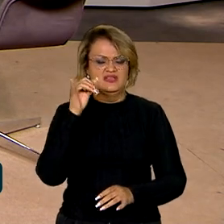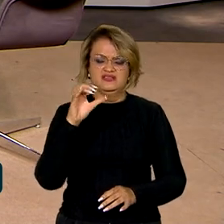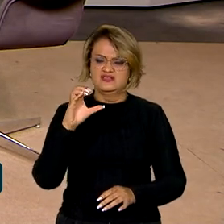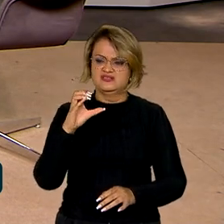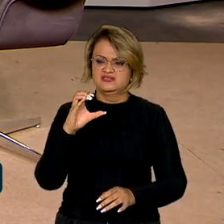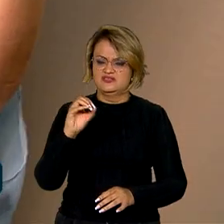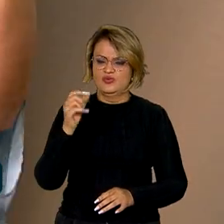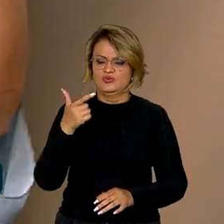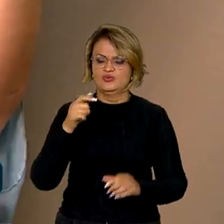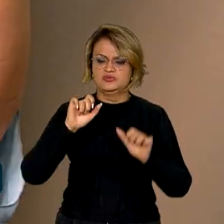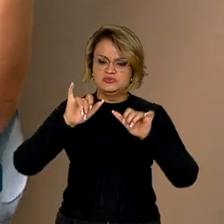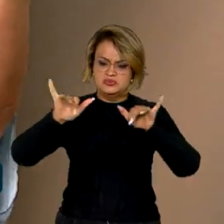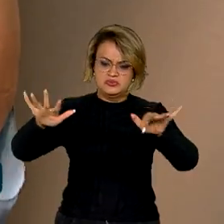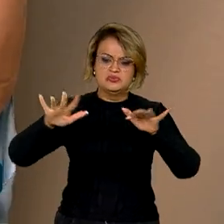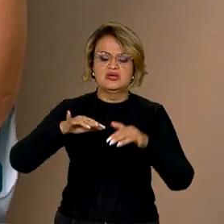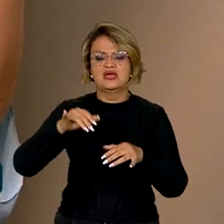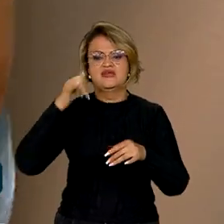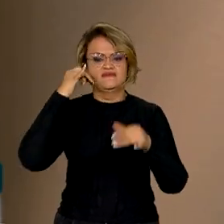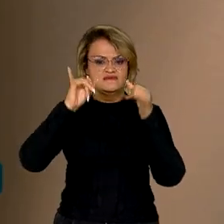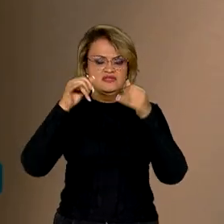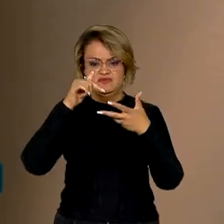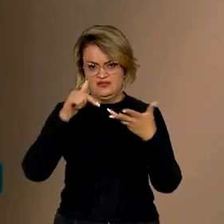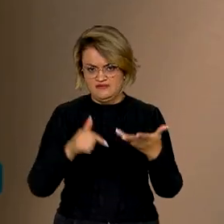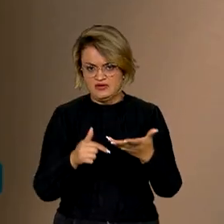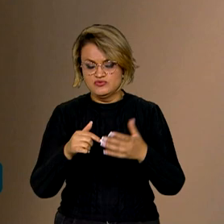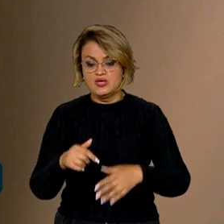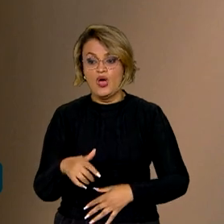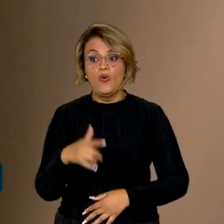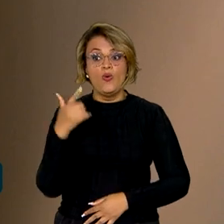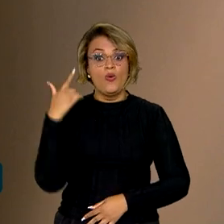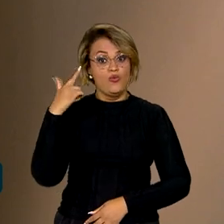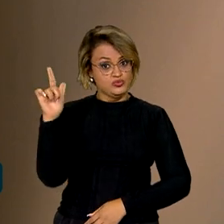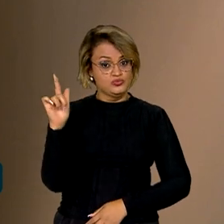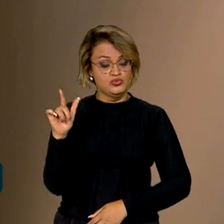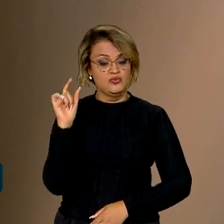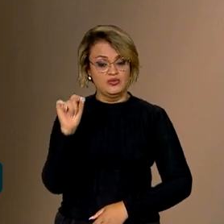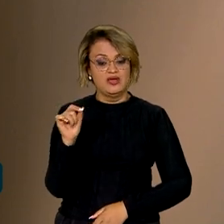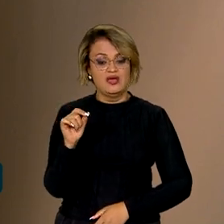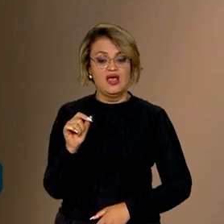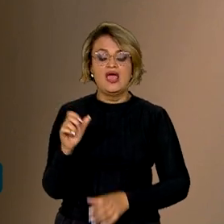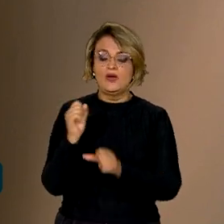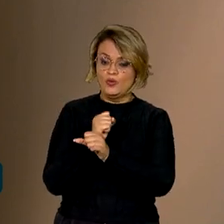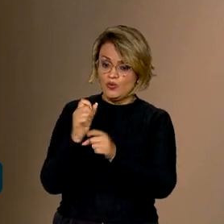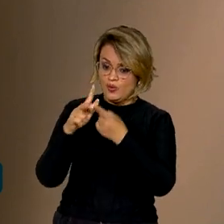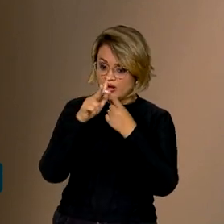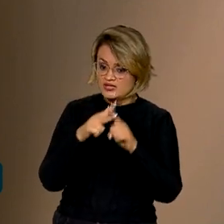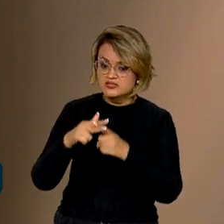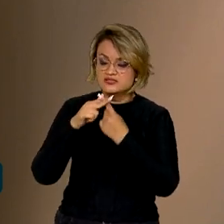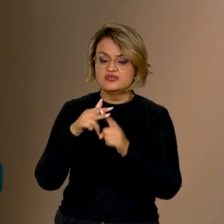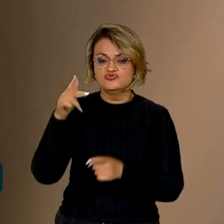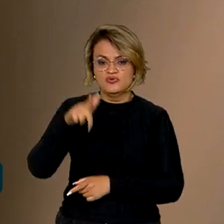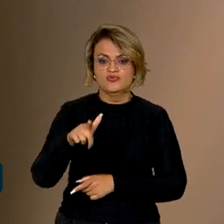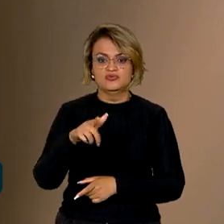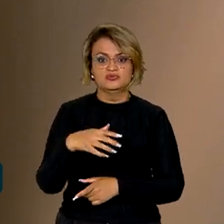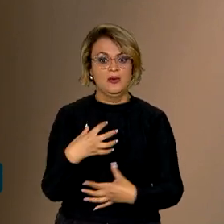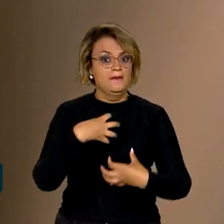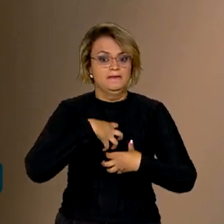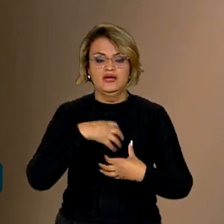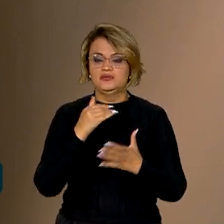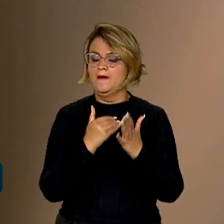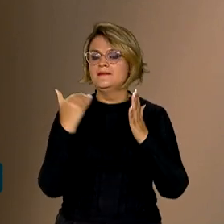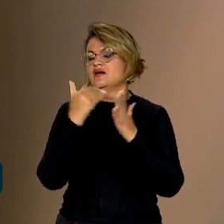efeito estufa, de CO2. A outra coisa é você reconstruir. Reconstruir tem um impacto muito maior,